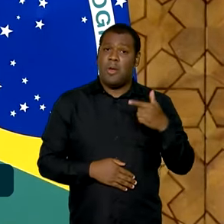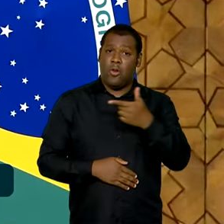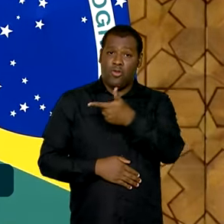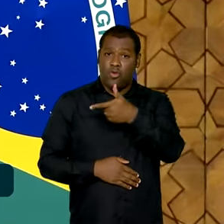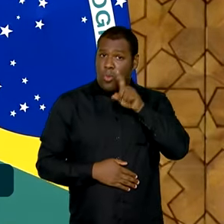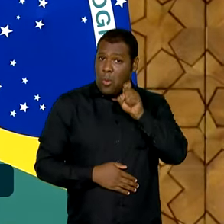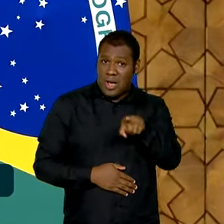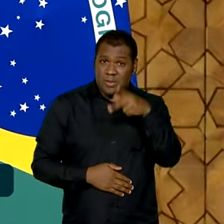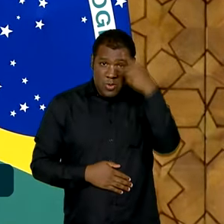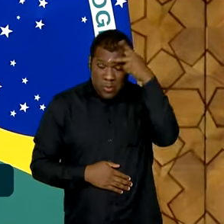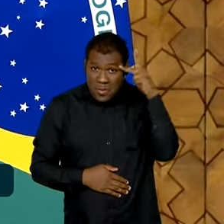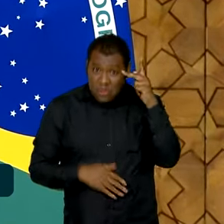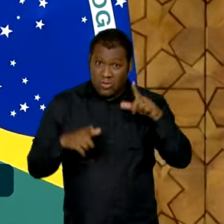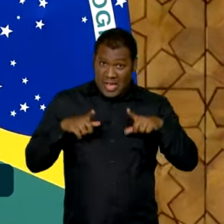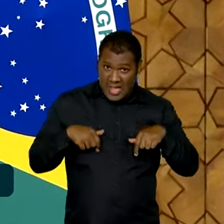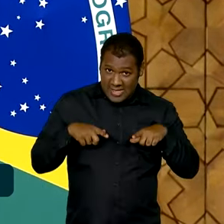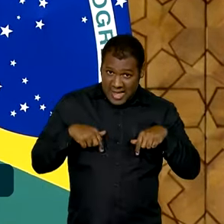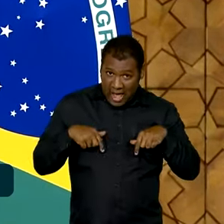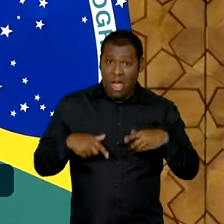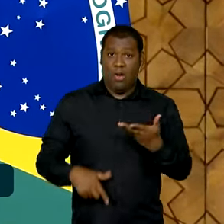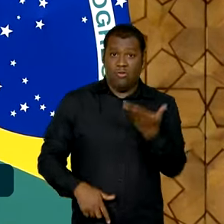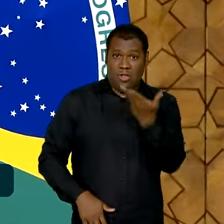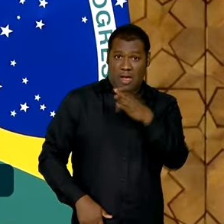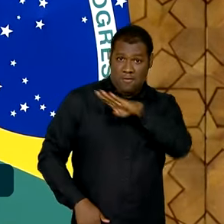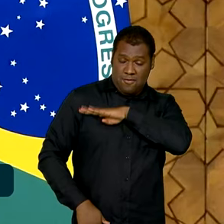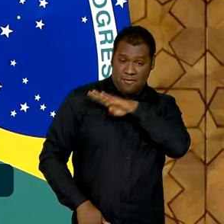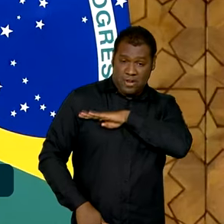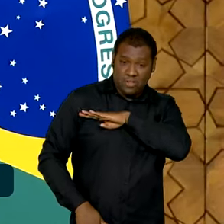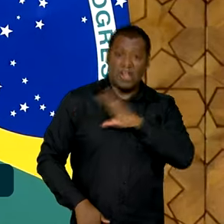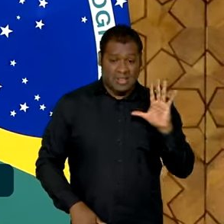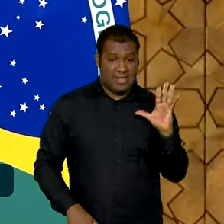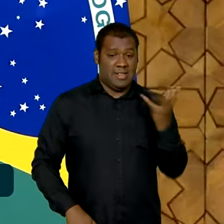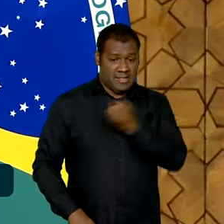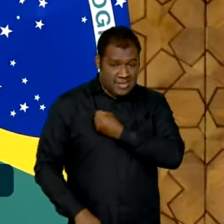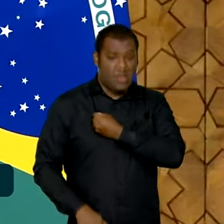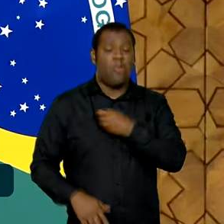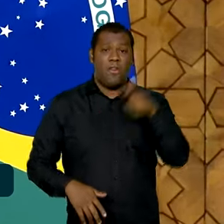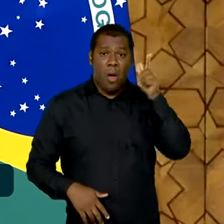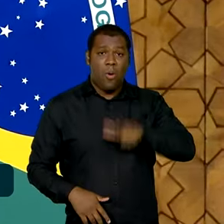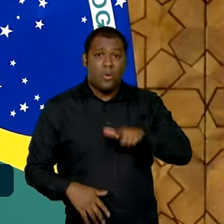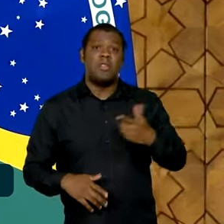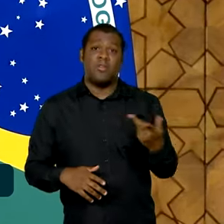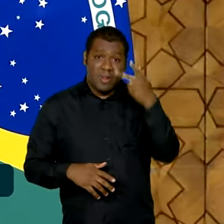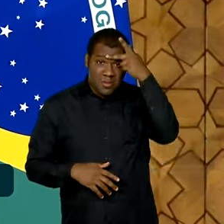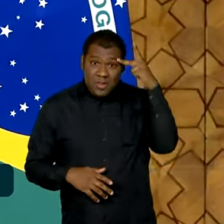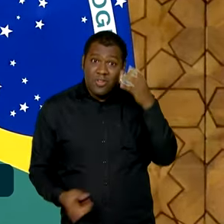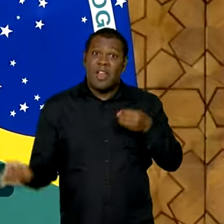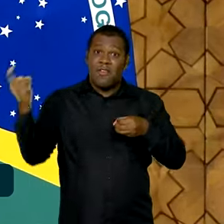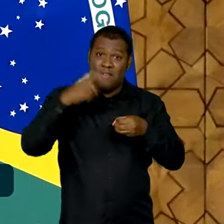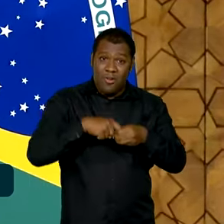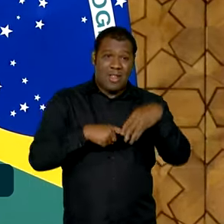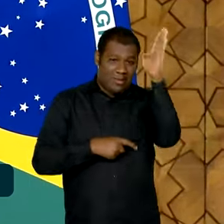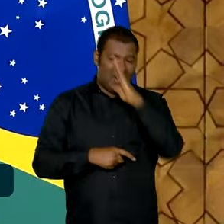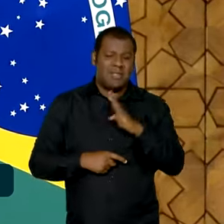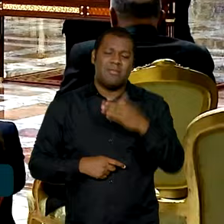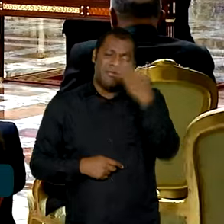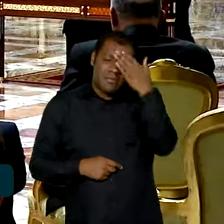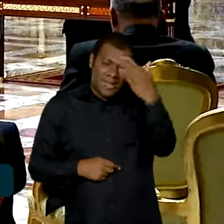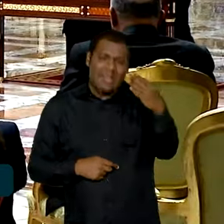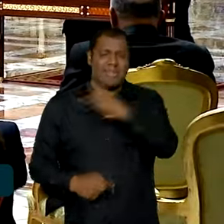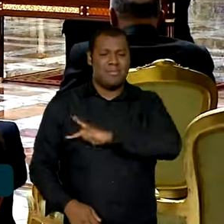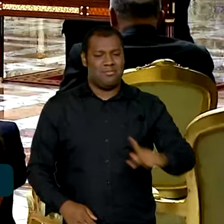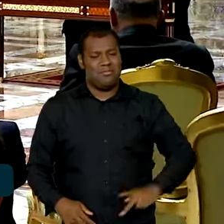pessoas que estavam em Israel e uma boa parte delas na faixa de Gaza. Então, eu quero publicamente agradecer ao presidente Al-Sisi.